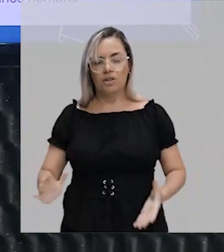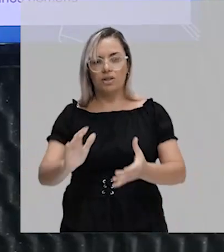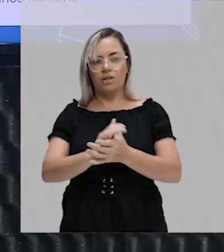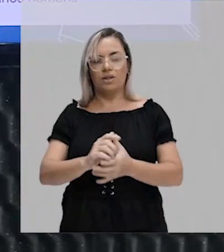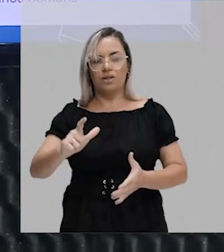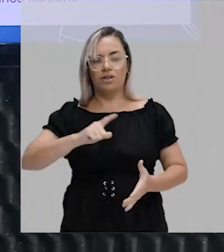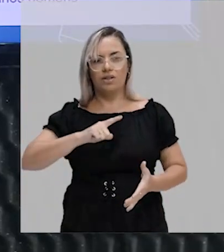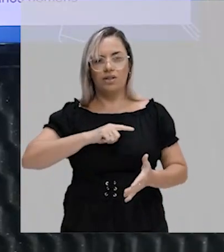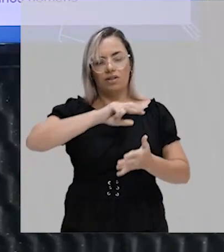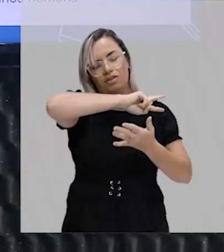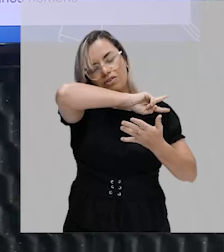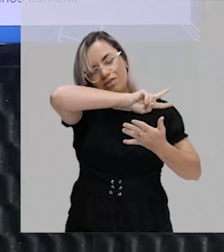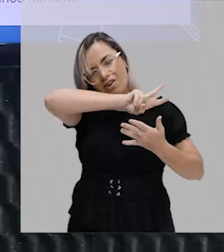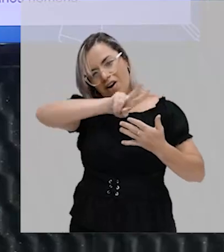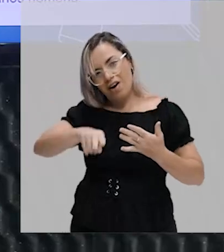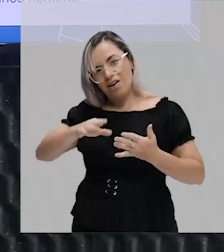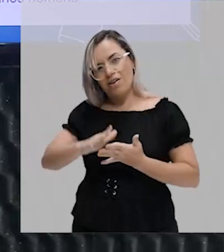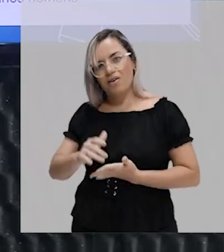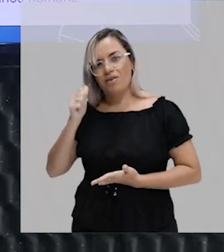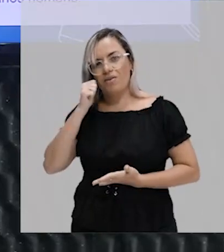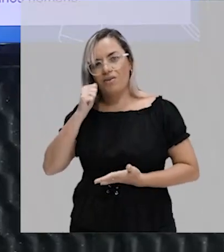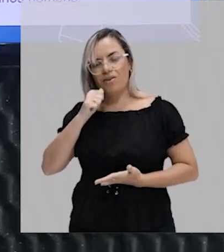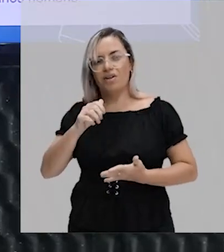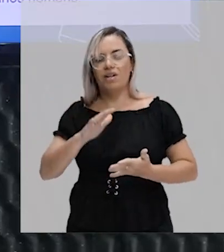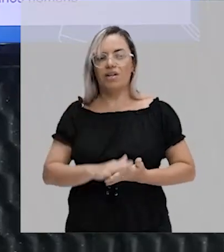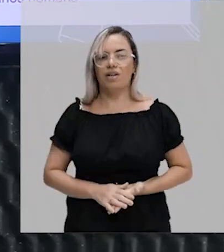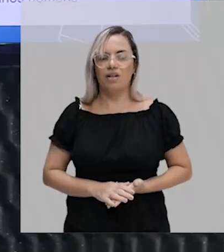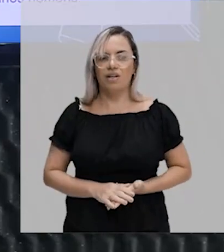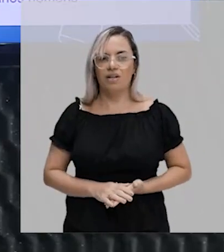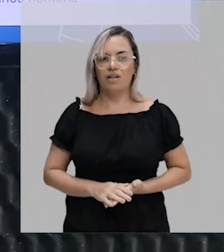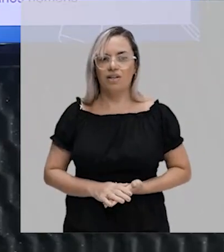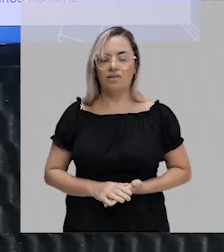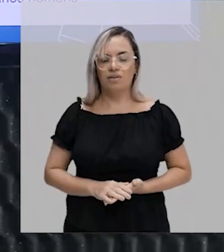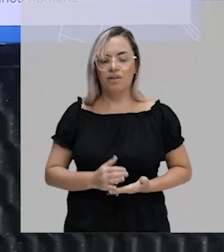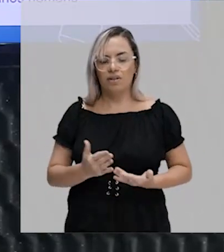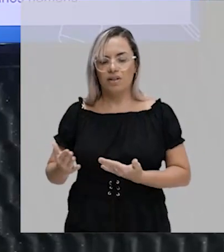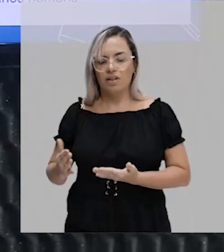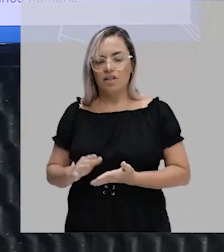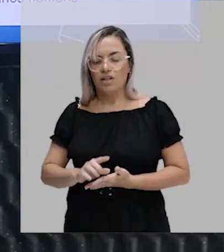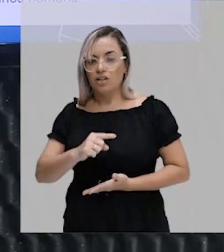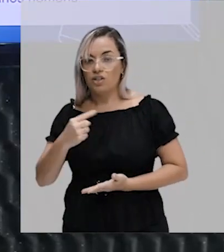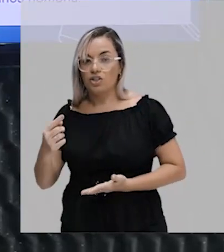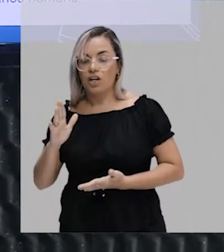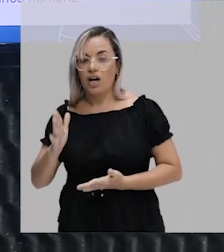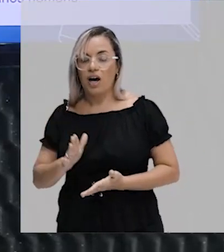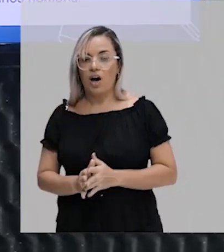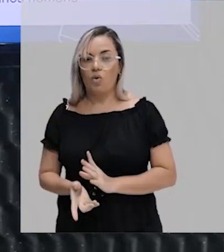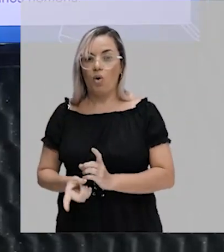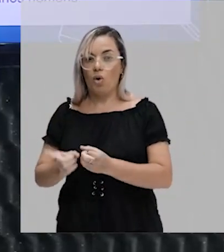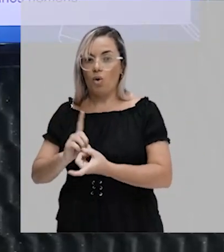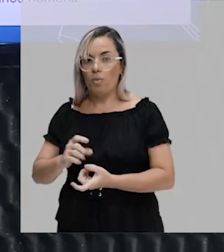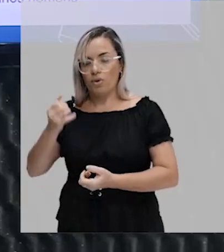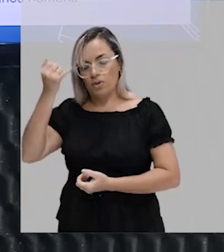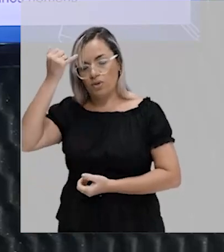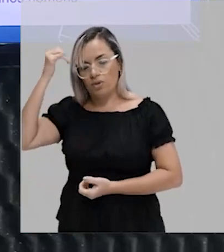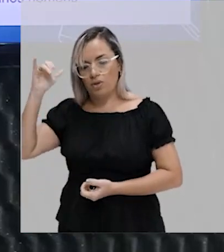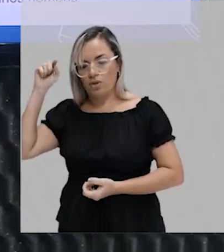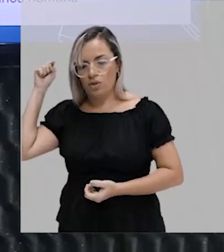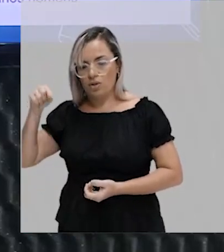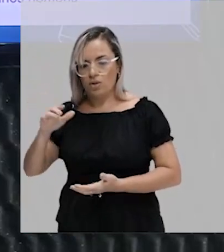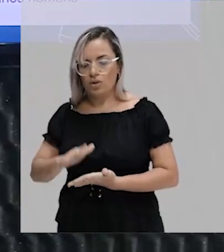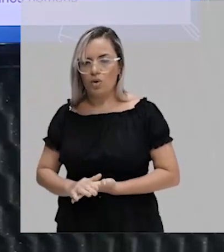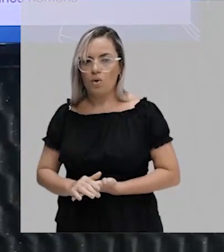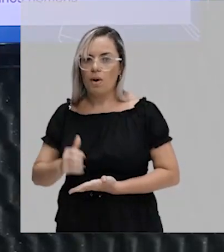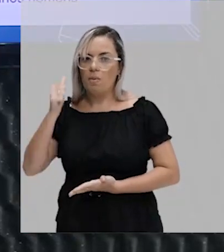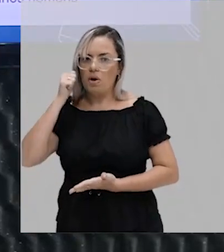várias mulheres ao mesmo tempo. Já a ideia contrária, ela não é tão bem aceita. A visão de que uma mulher possa se